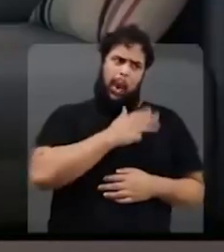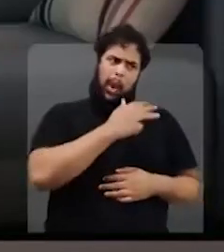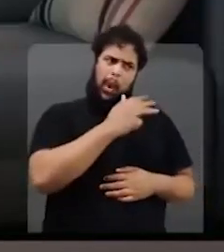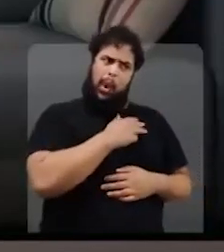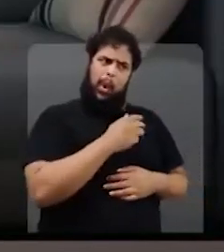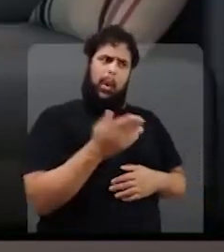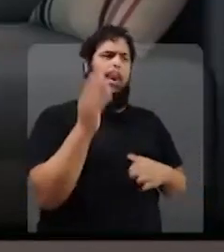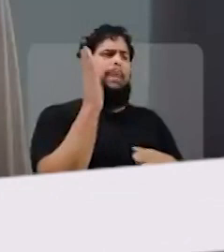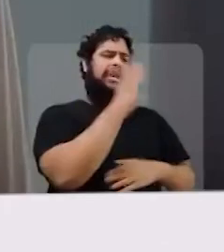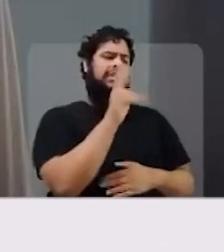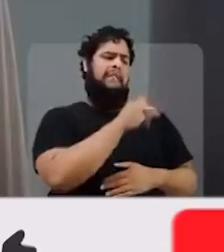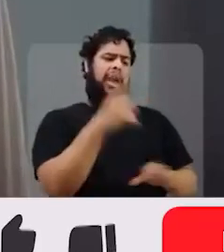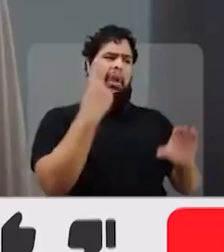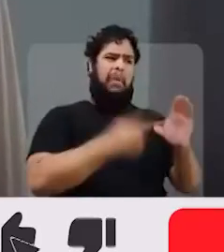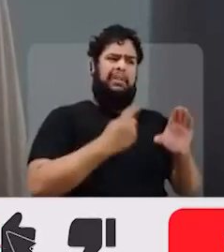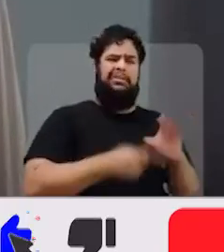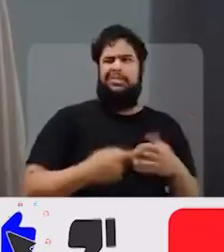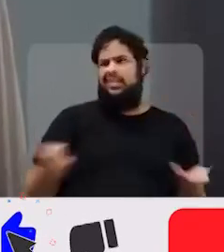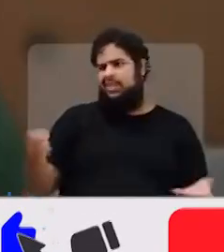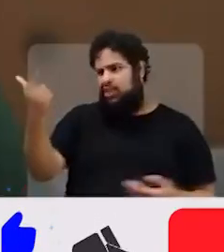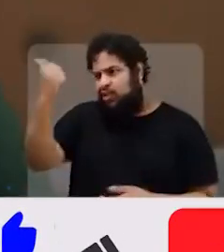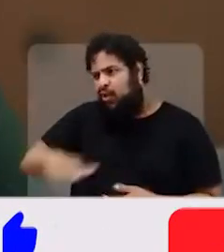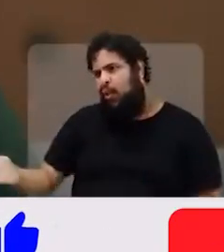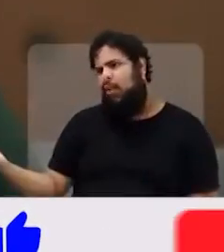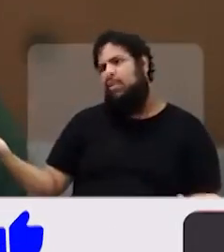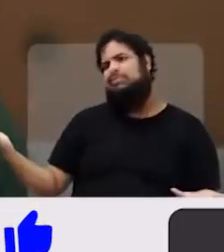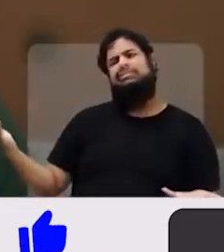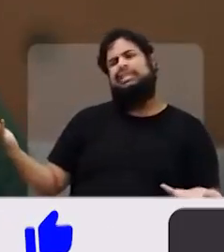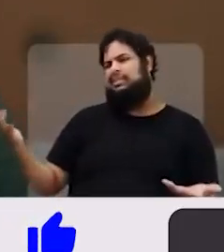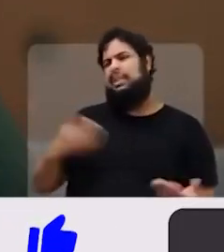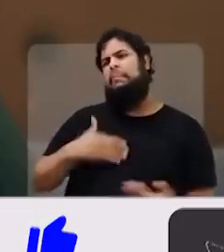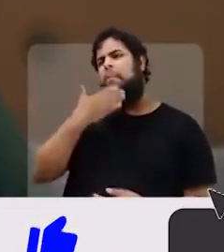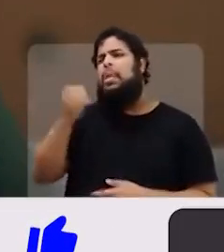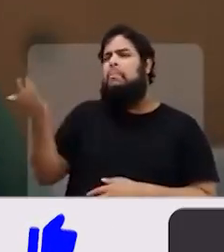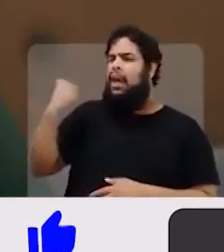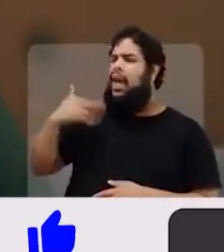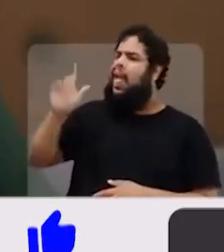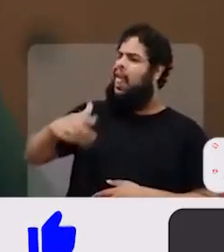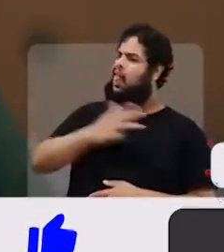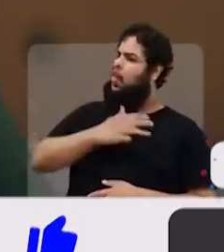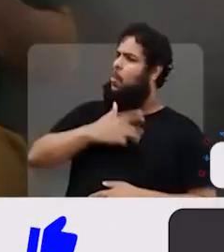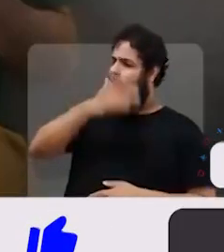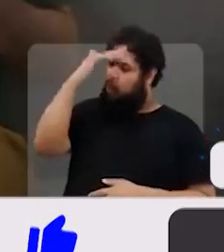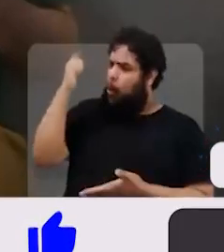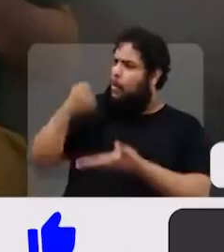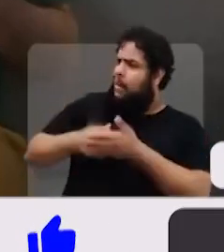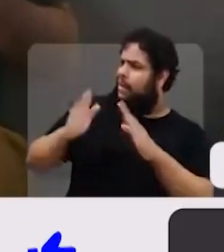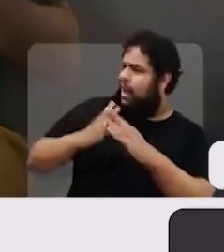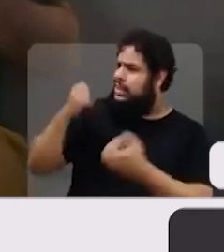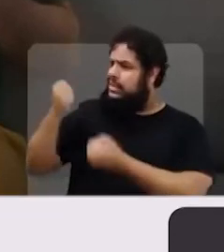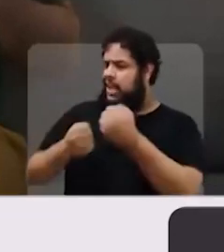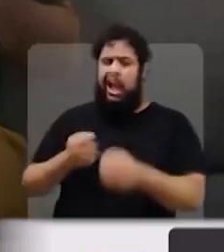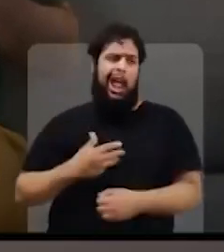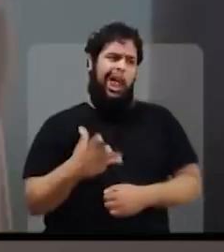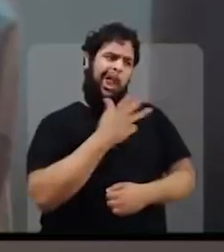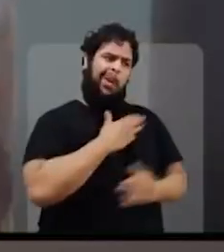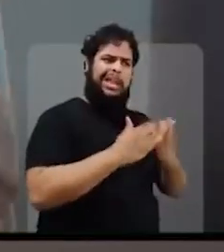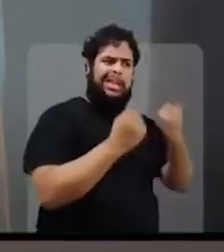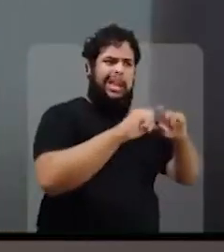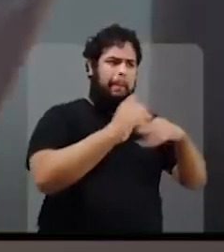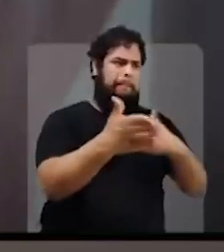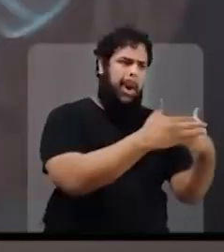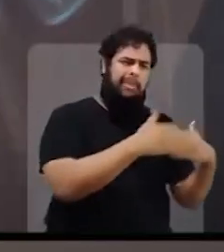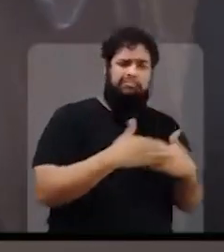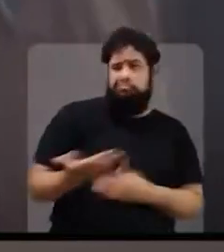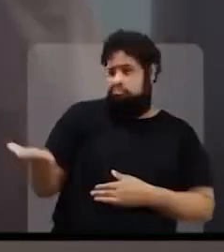Com o Lula o Brasil vai virar comunista. Você de novo, cara? Melhor tempo foi do Lula. O povo comprava casa, carro. Lula vai